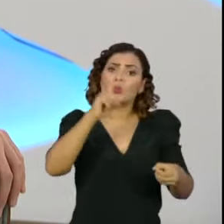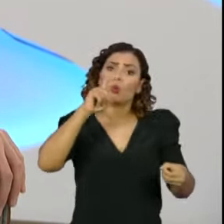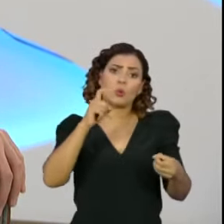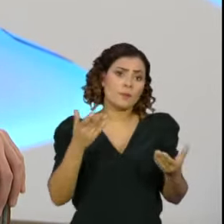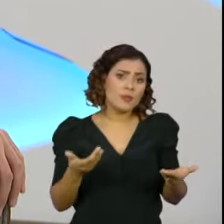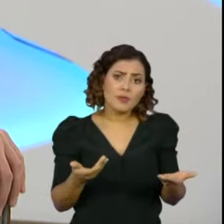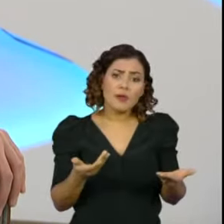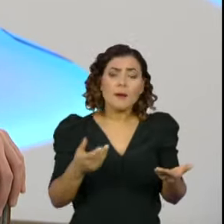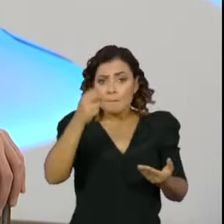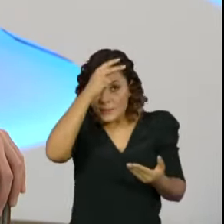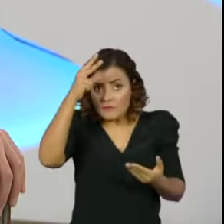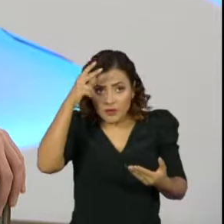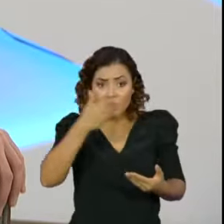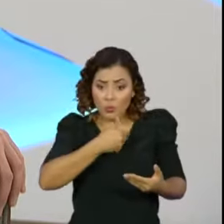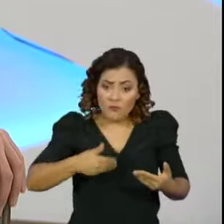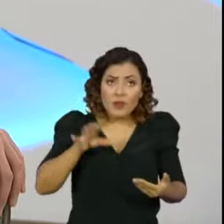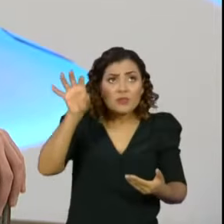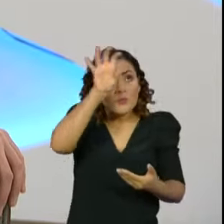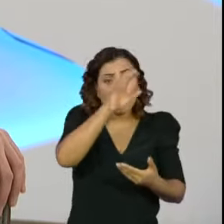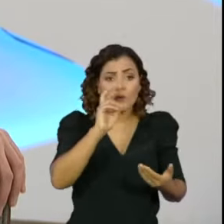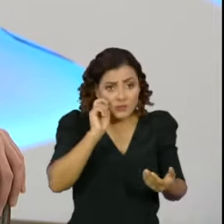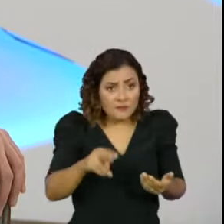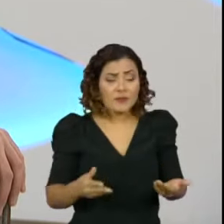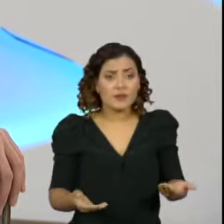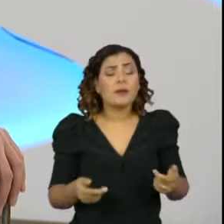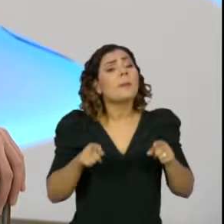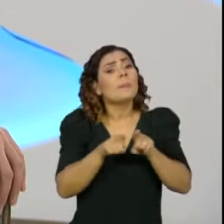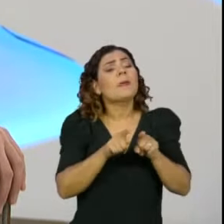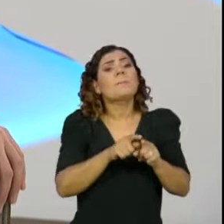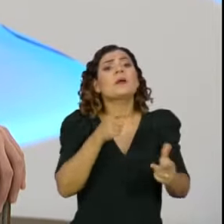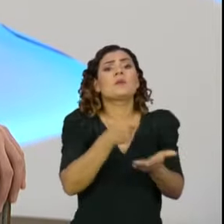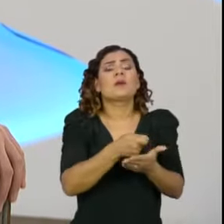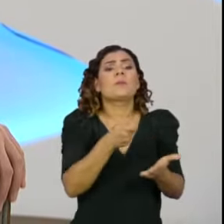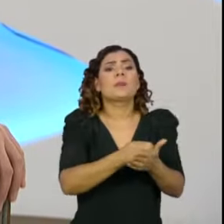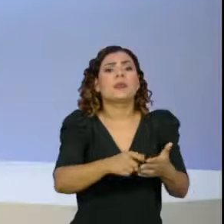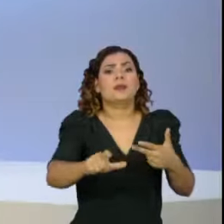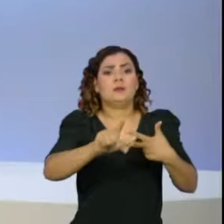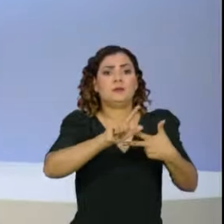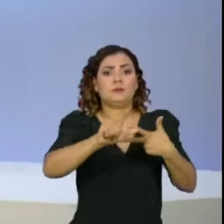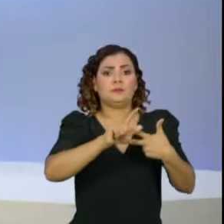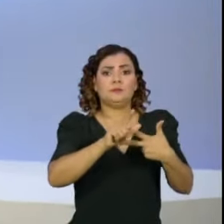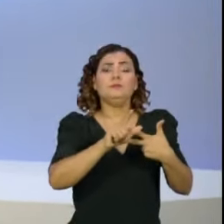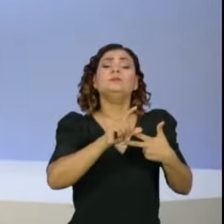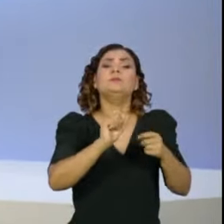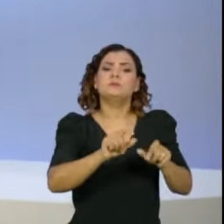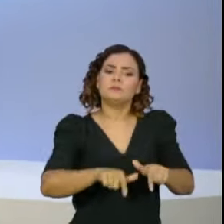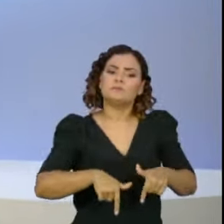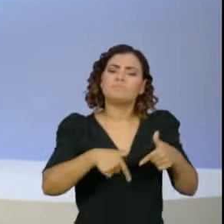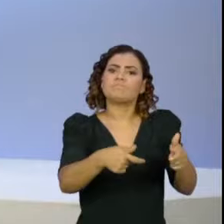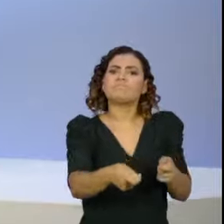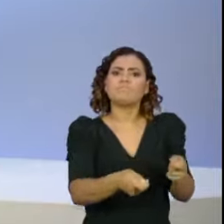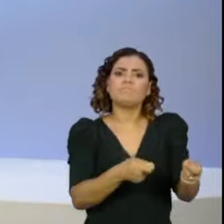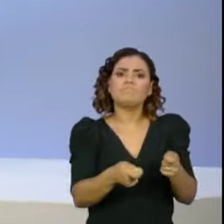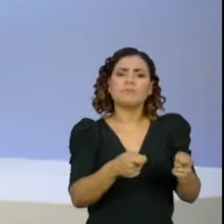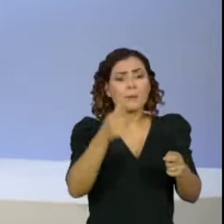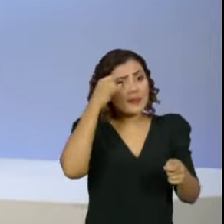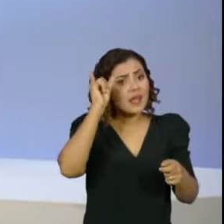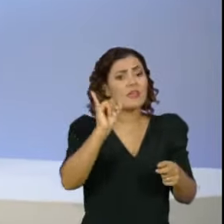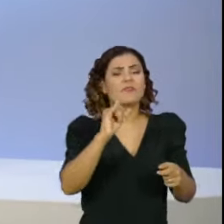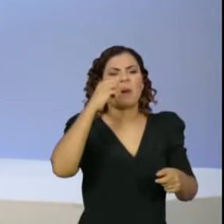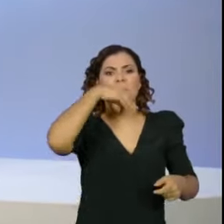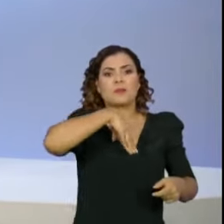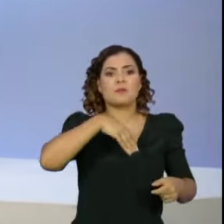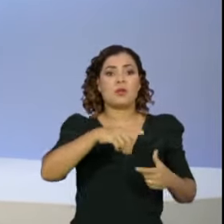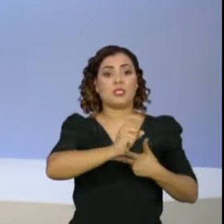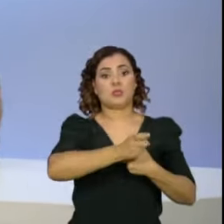dos prefeitos e dos governadores e, inclusive, também obriga o legislativo em vários momentos a fazer contenção para evitar abusos